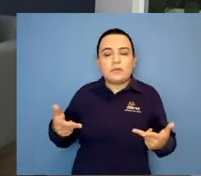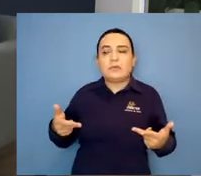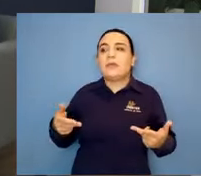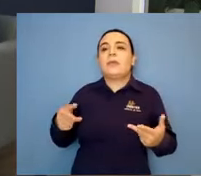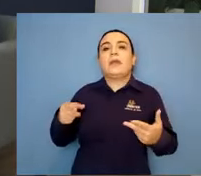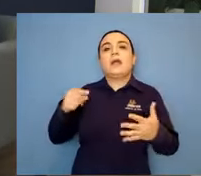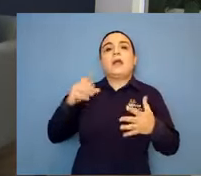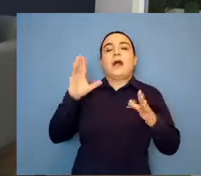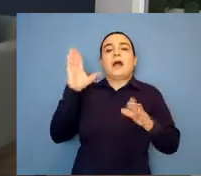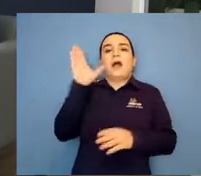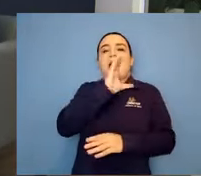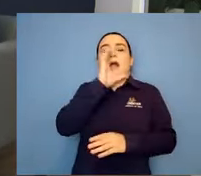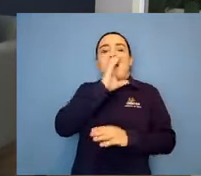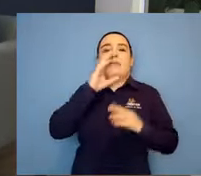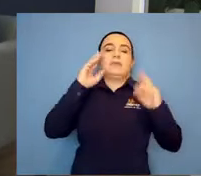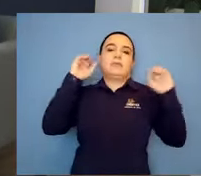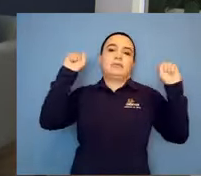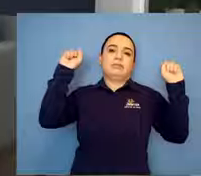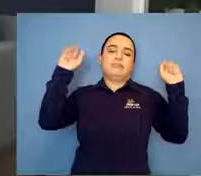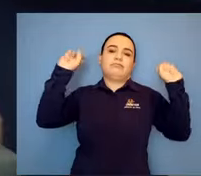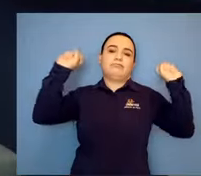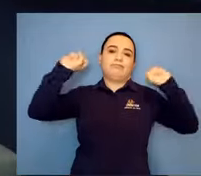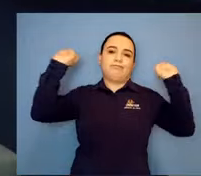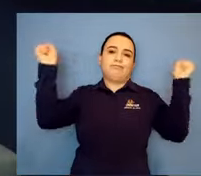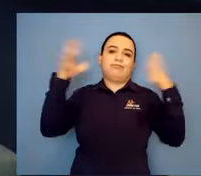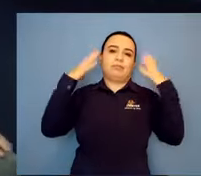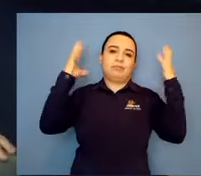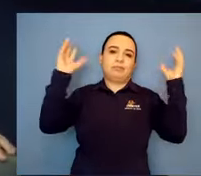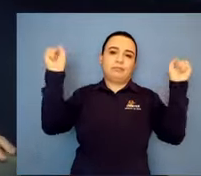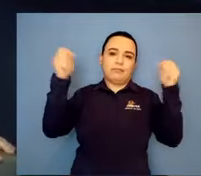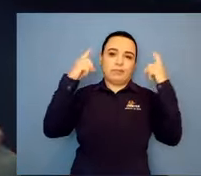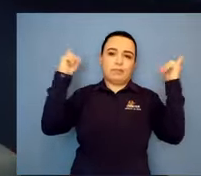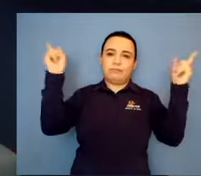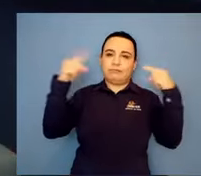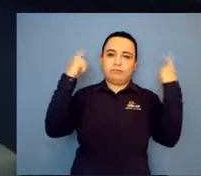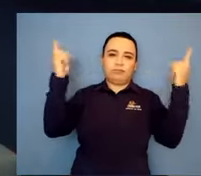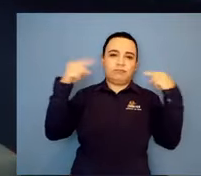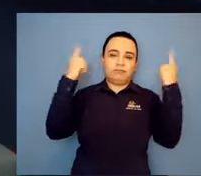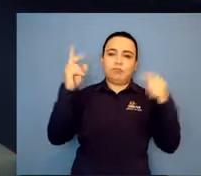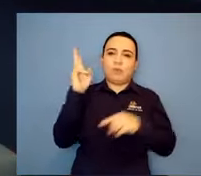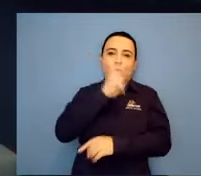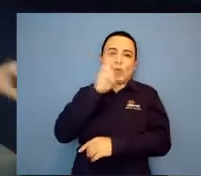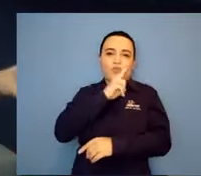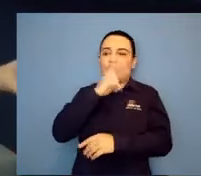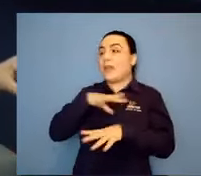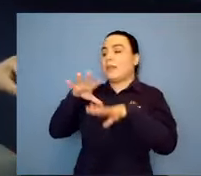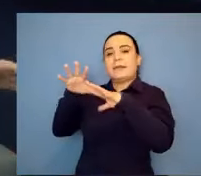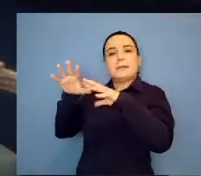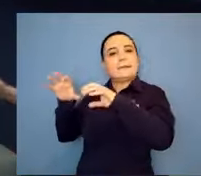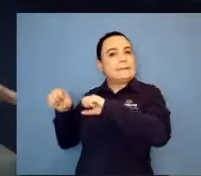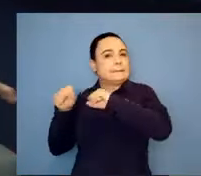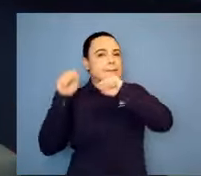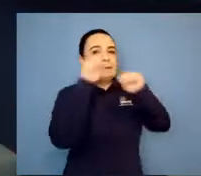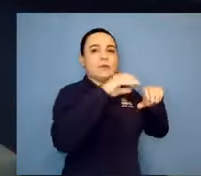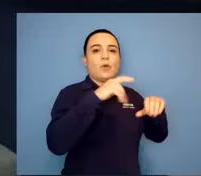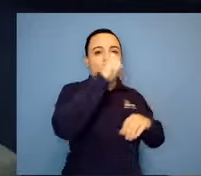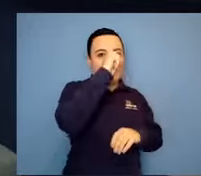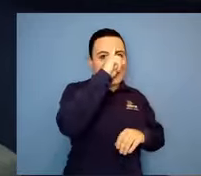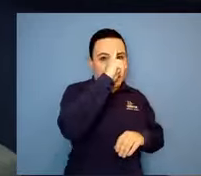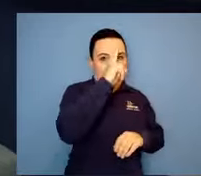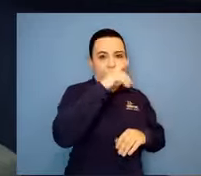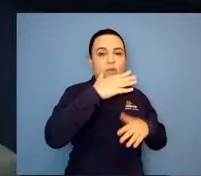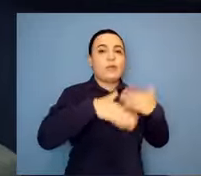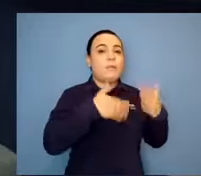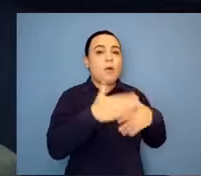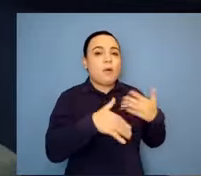Porque a gente, né? tinha. Ah, a gente foi aprendendo. Antes, por exemplo, a crise convulsiva, internava. Depois, não. A médica me